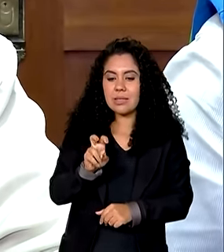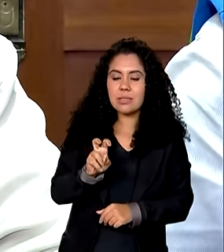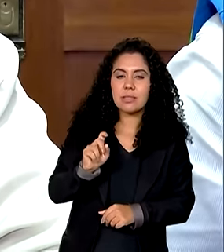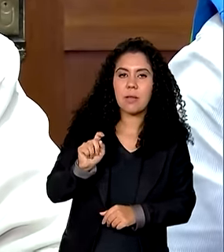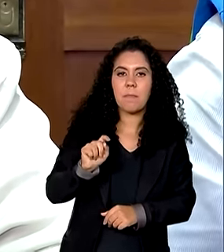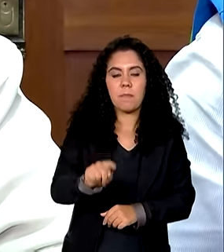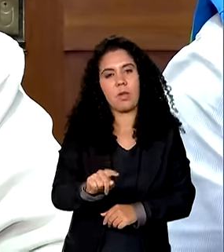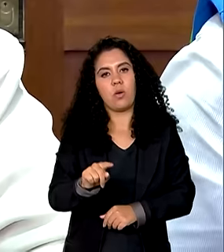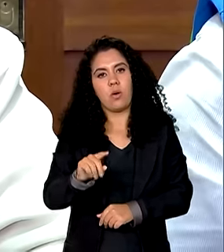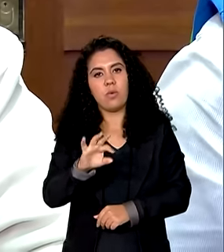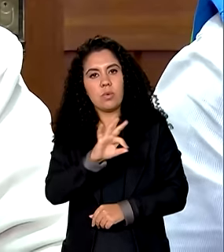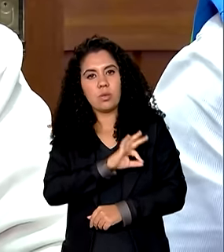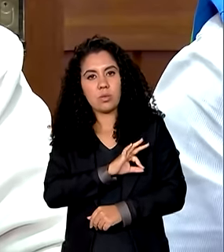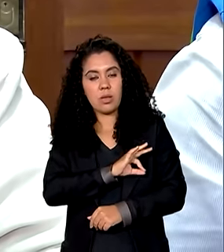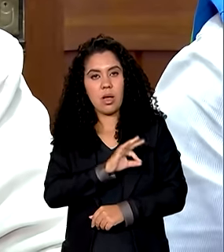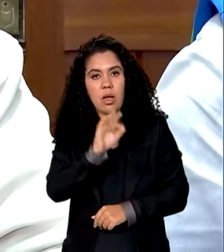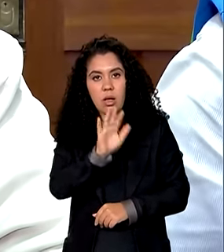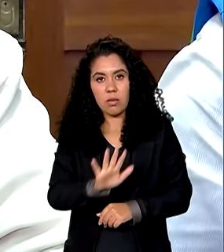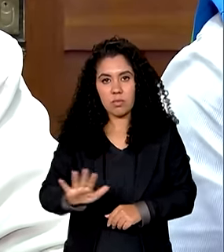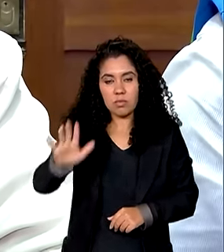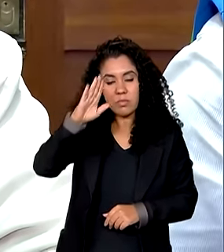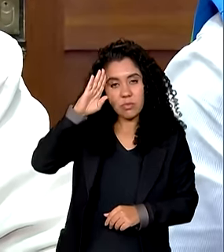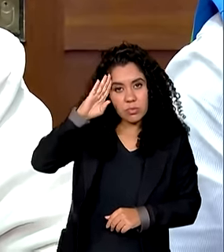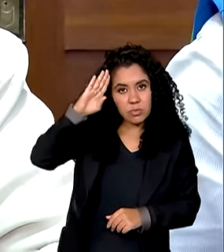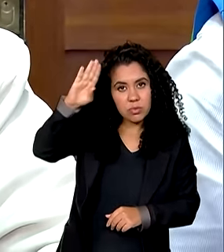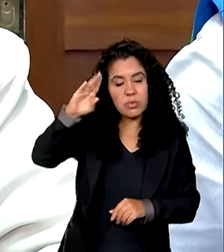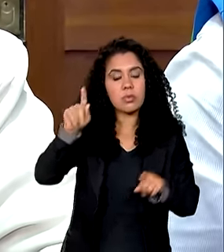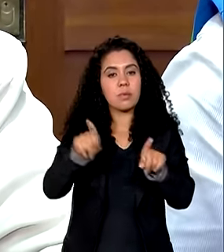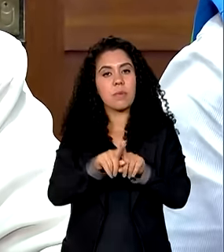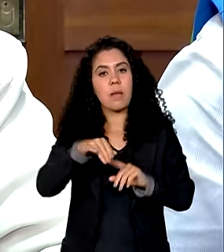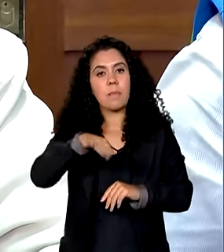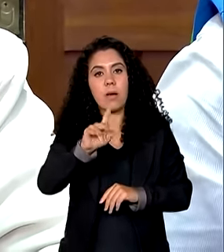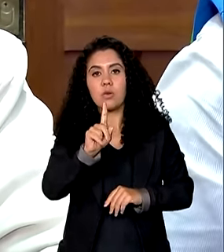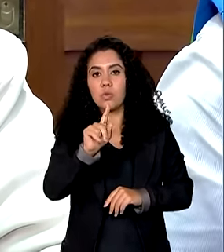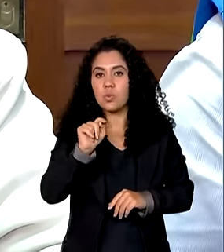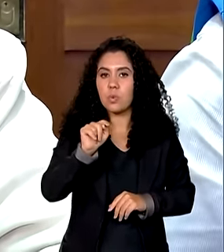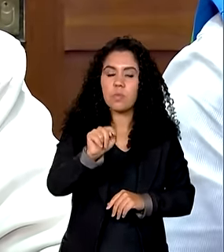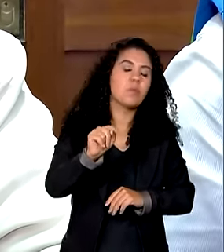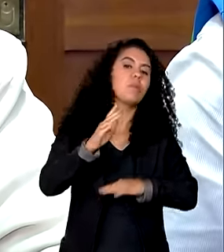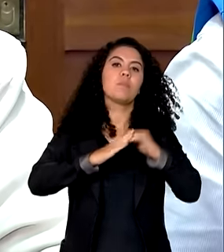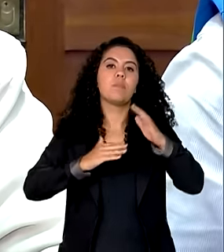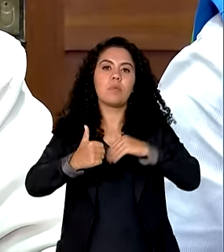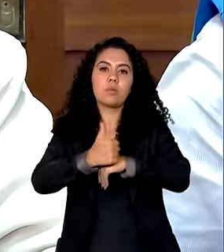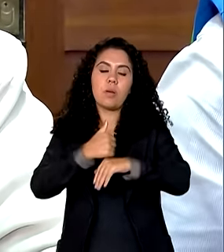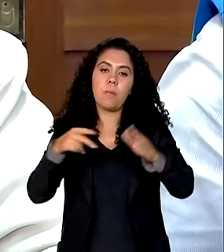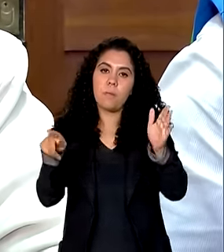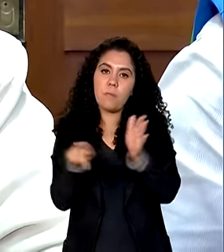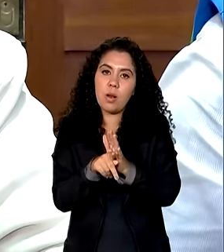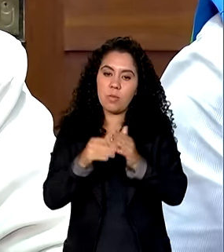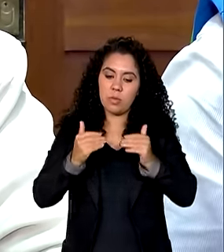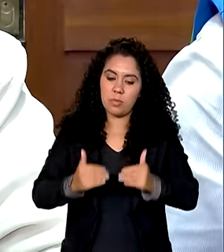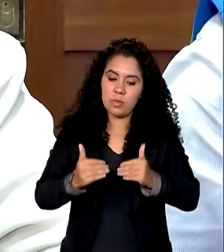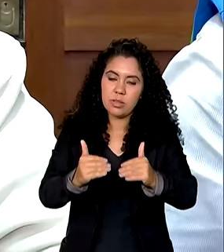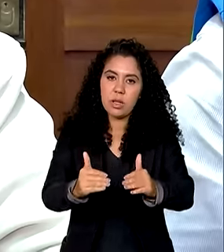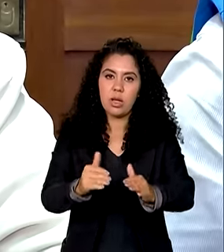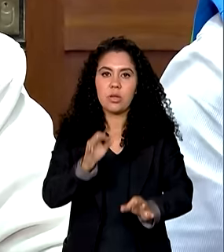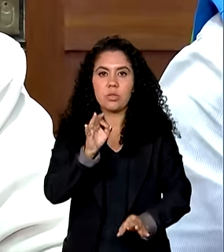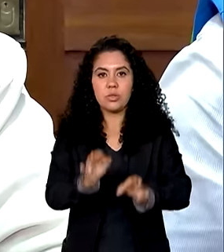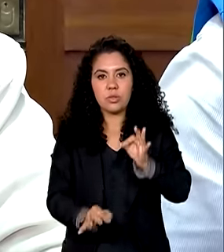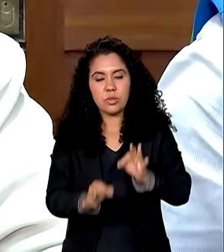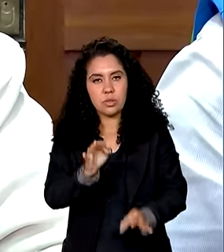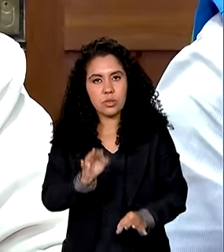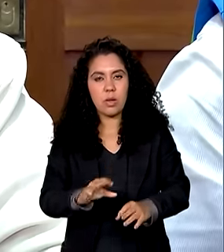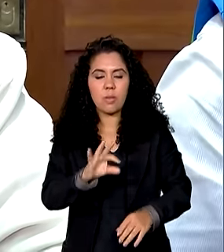trabalhando mais mil profissionais só no ministério da justiça força nacional de segurança